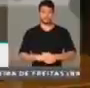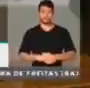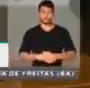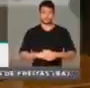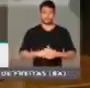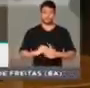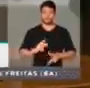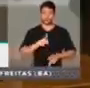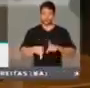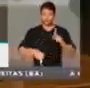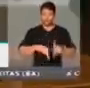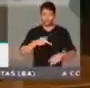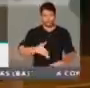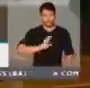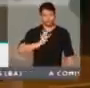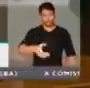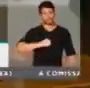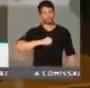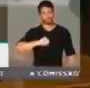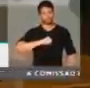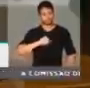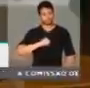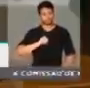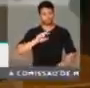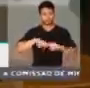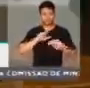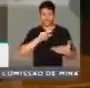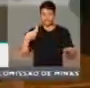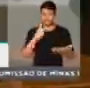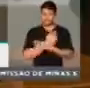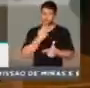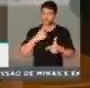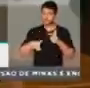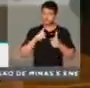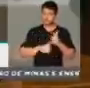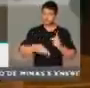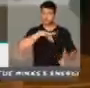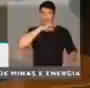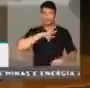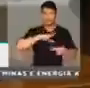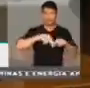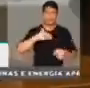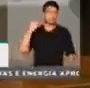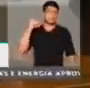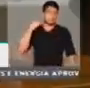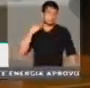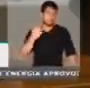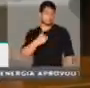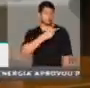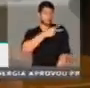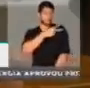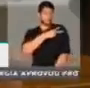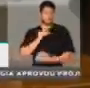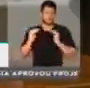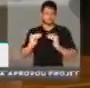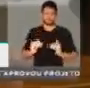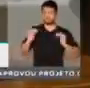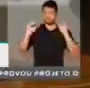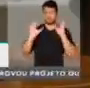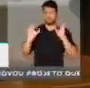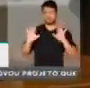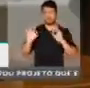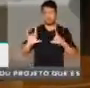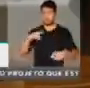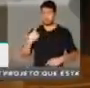O povo fala com raiva contra um grande sacrilégio, onde os bancos e os patrões terão total privilégio. Vamos